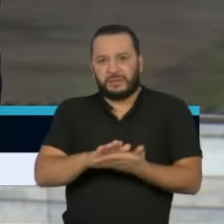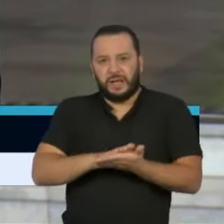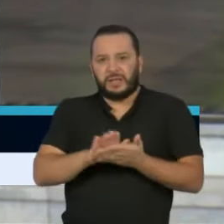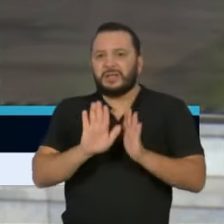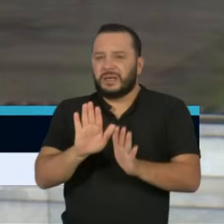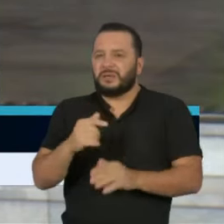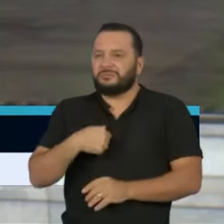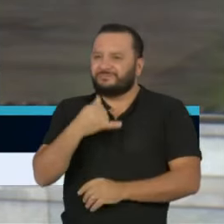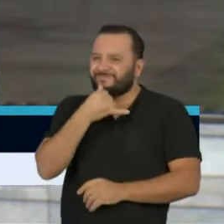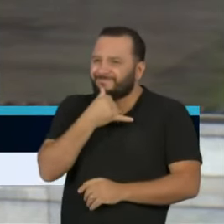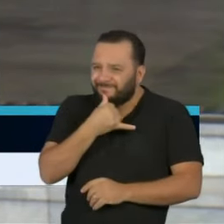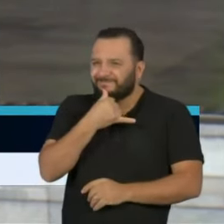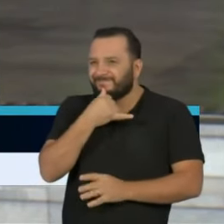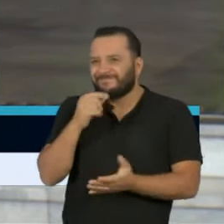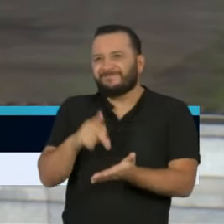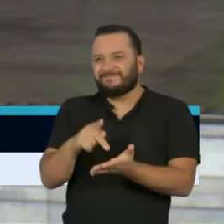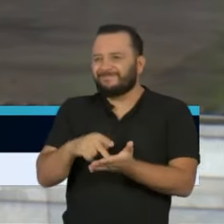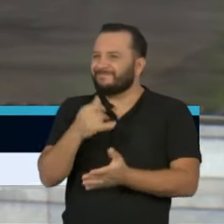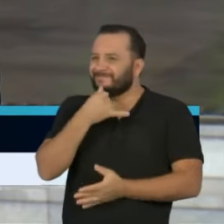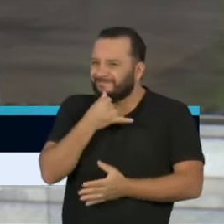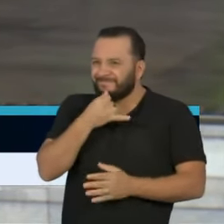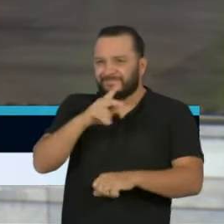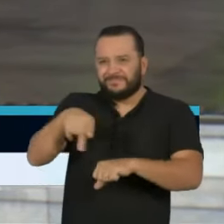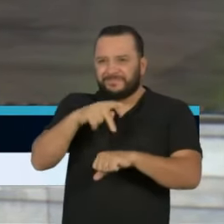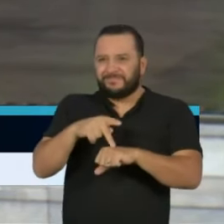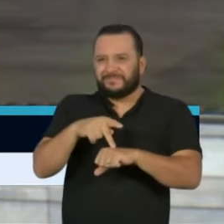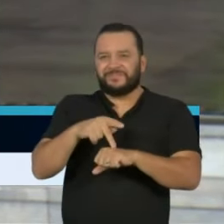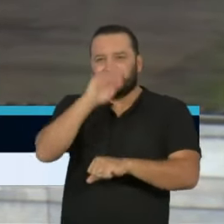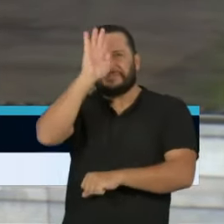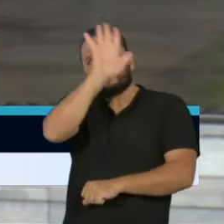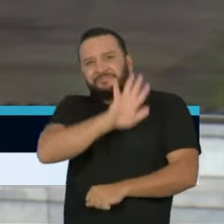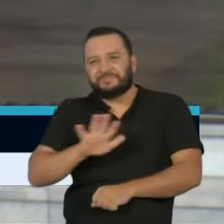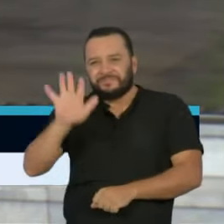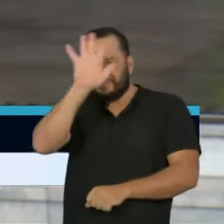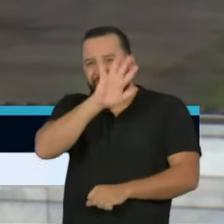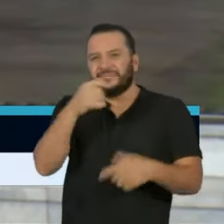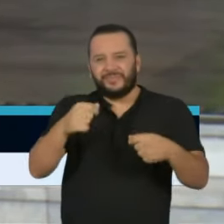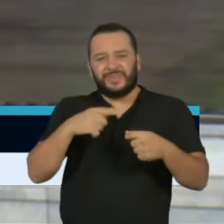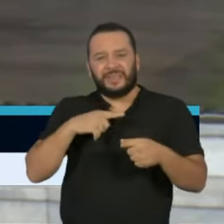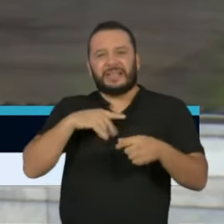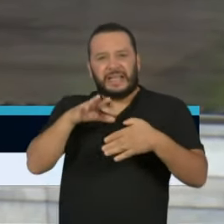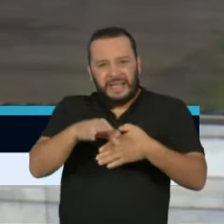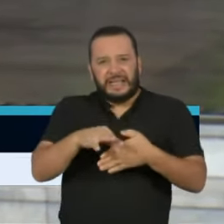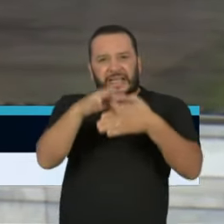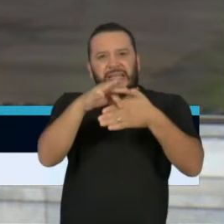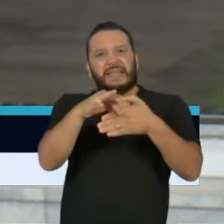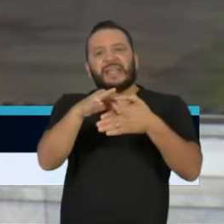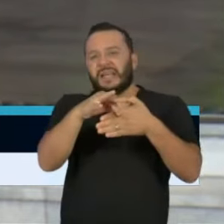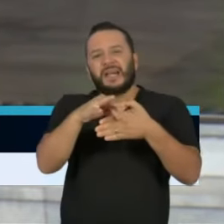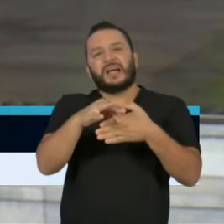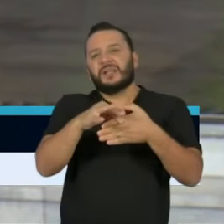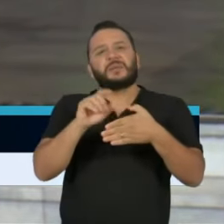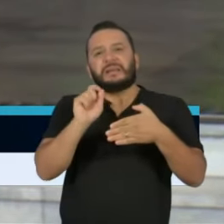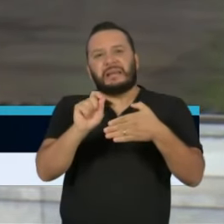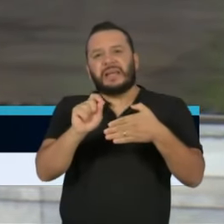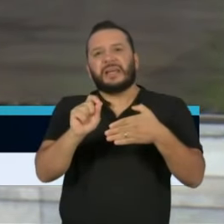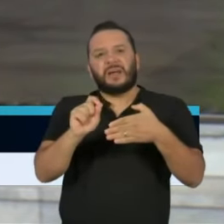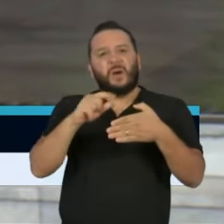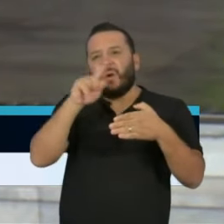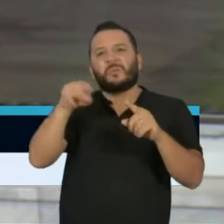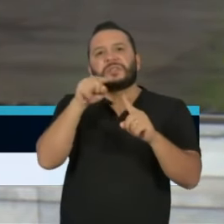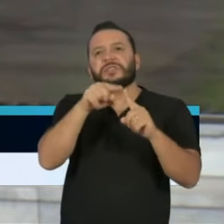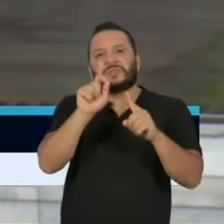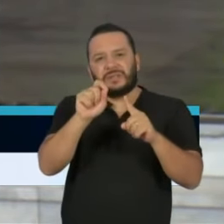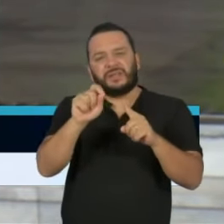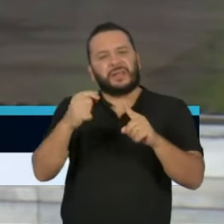tristeza. A tristeza de estar vivendo num país onde devíamos estar sendo liderados por uma causa de salvar vidas, e isto